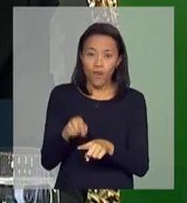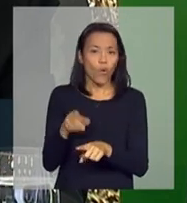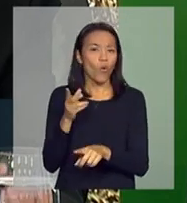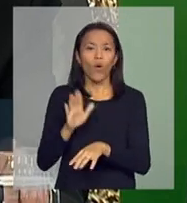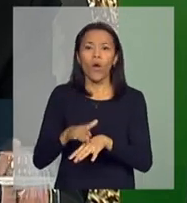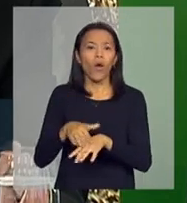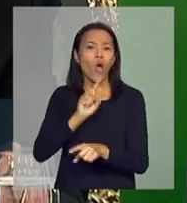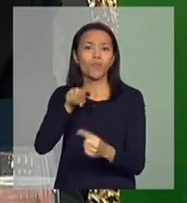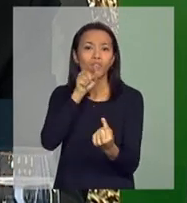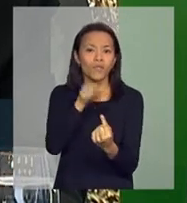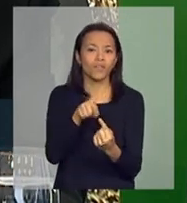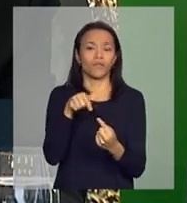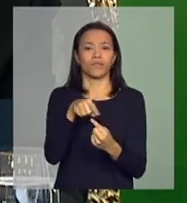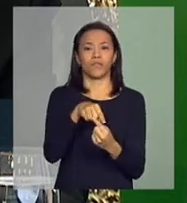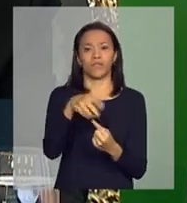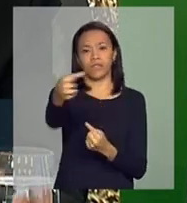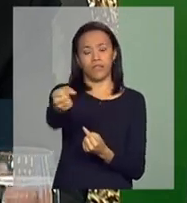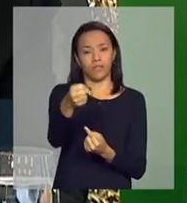contratar